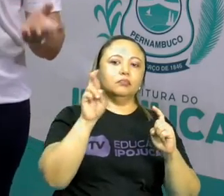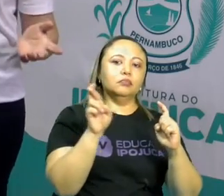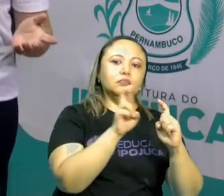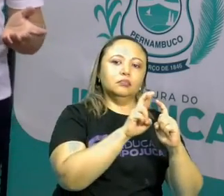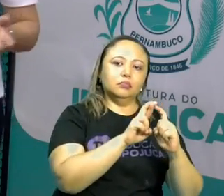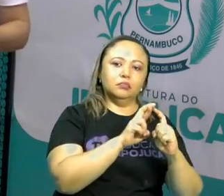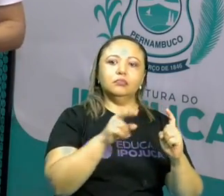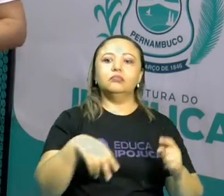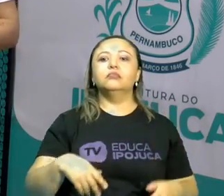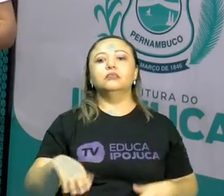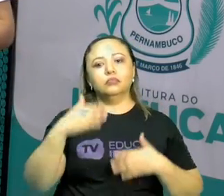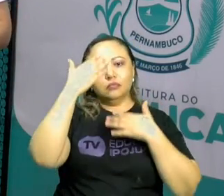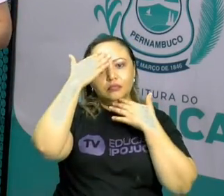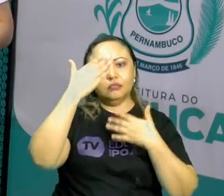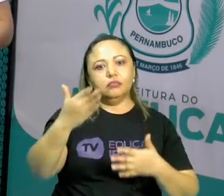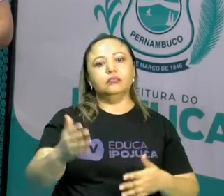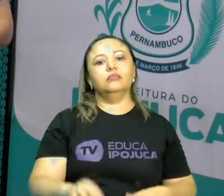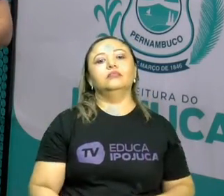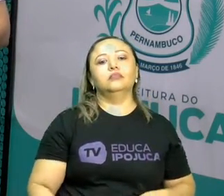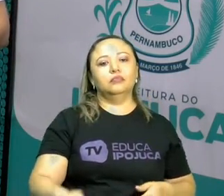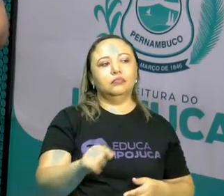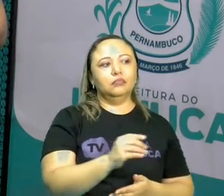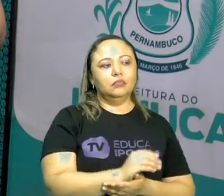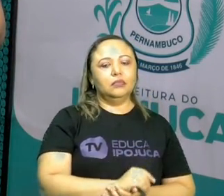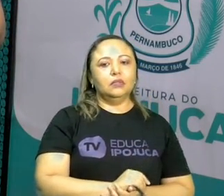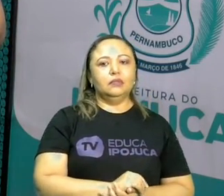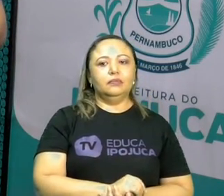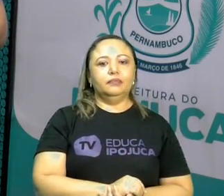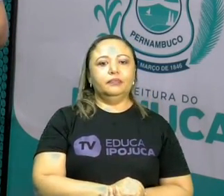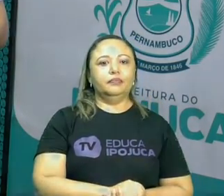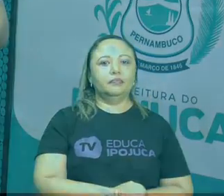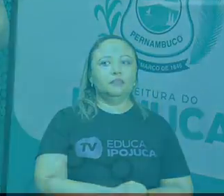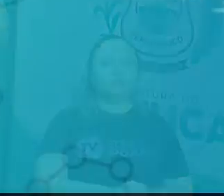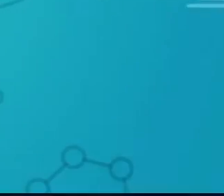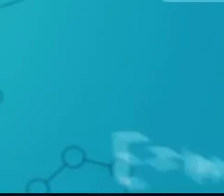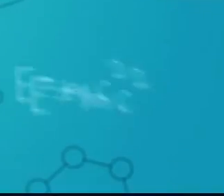muito, muito obrigada, fiquem bem e até a próxima.